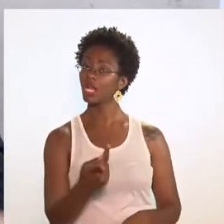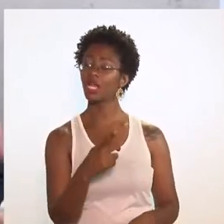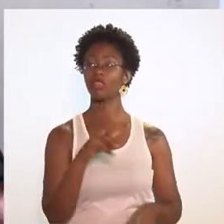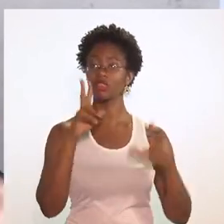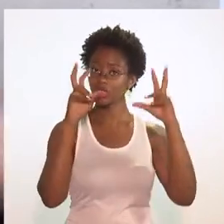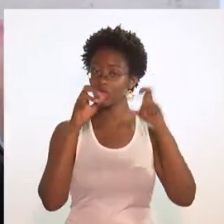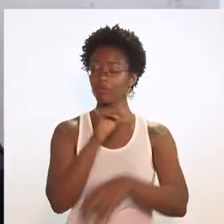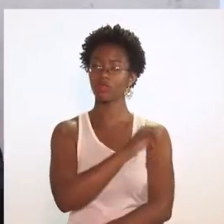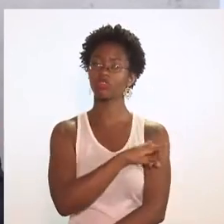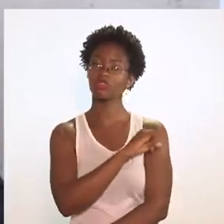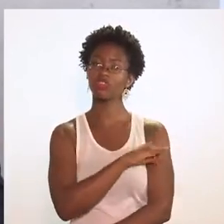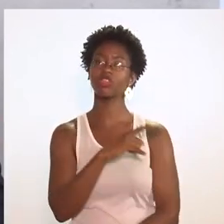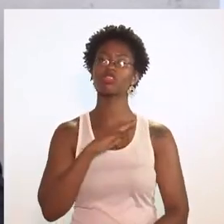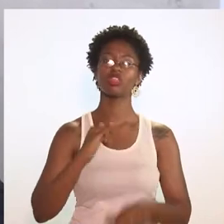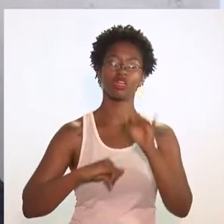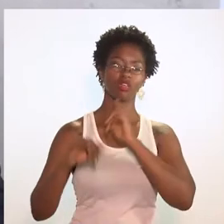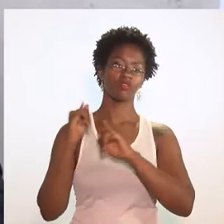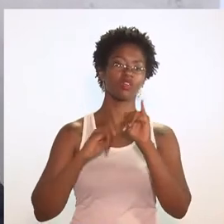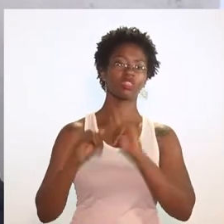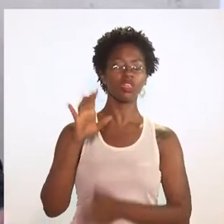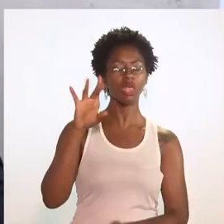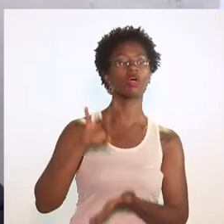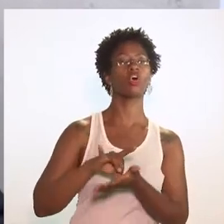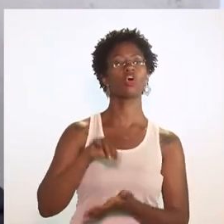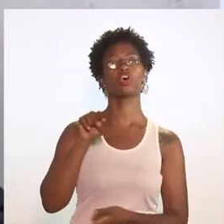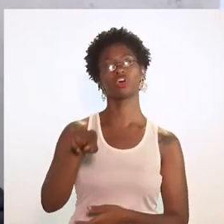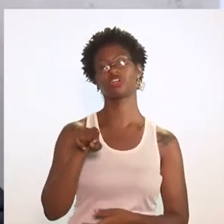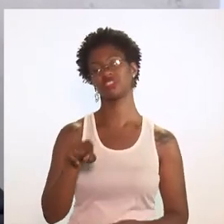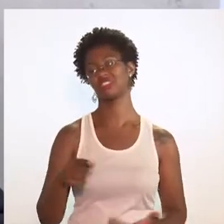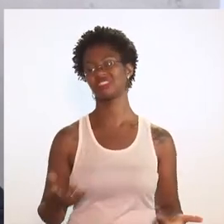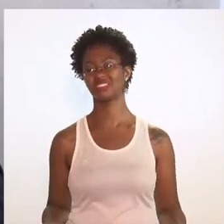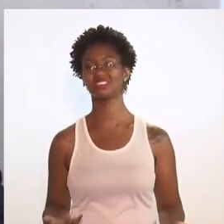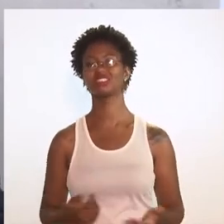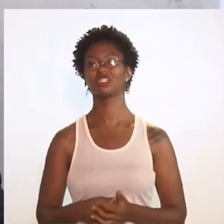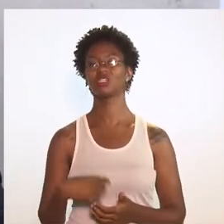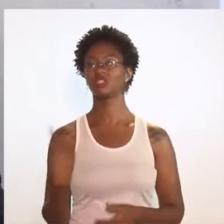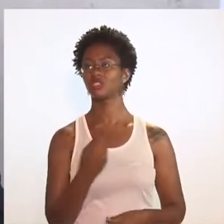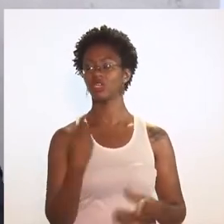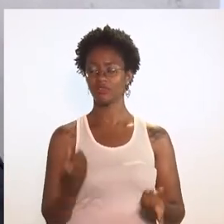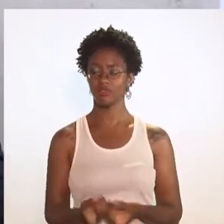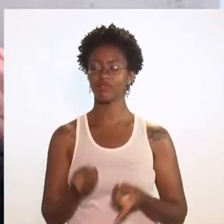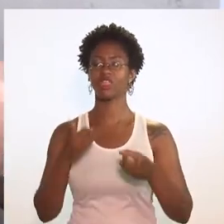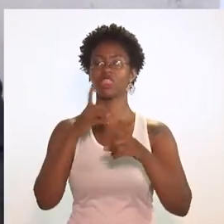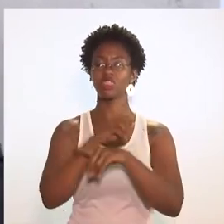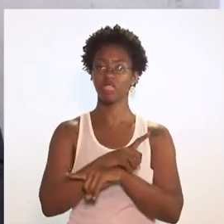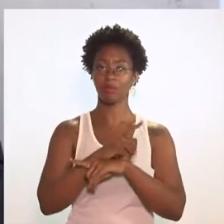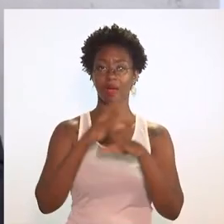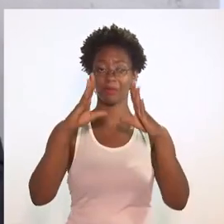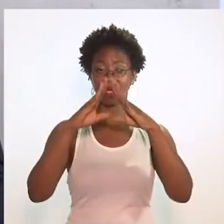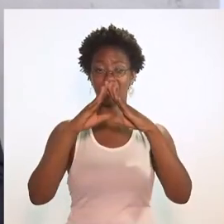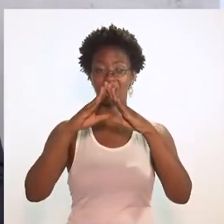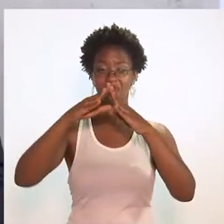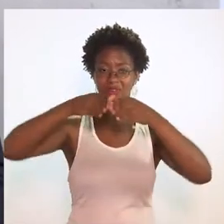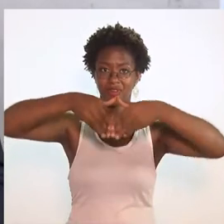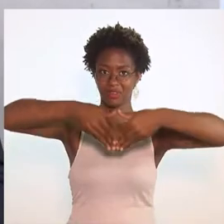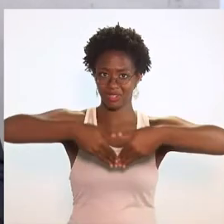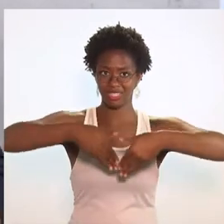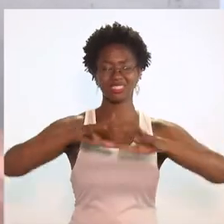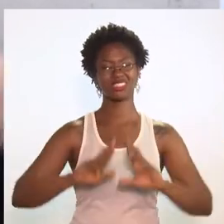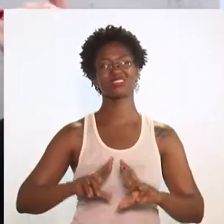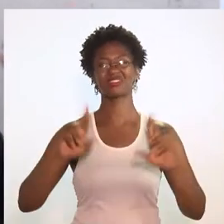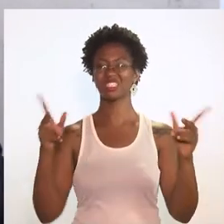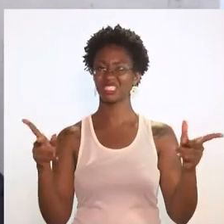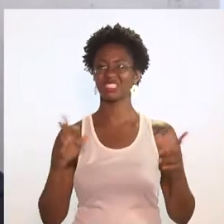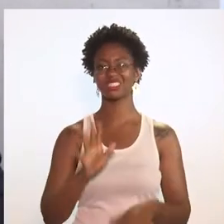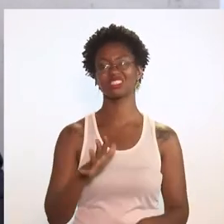um tema que o Rio de Janeiro tem dados muito concretos a respeito disso. A gente inverteu a pirâmide já há bastante